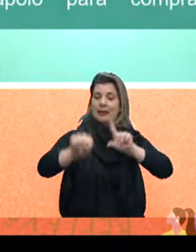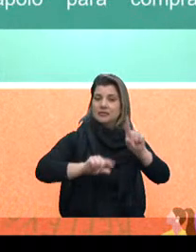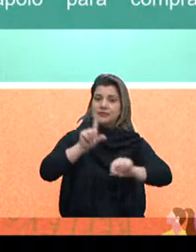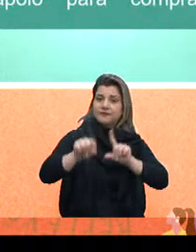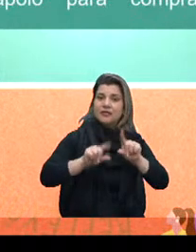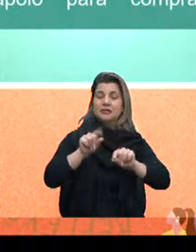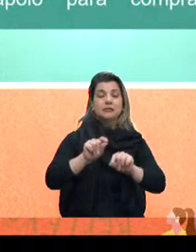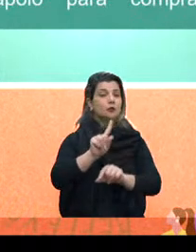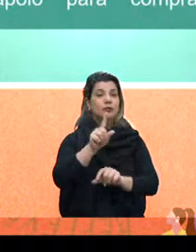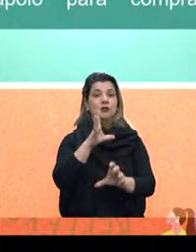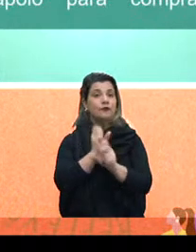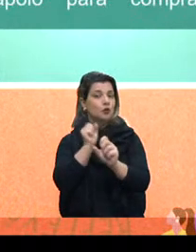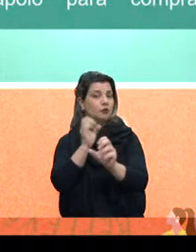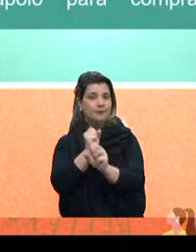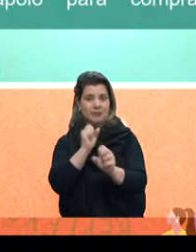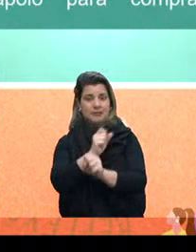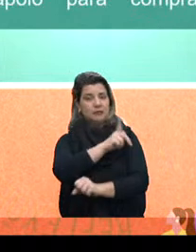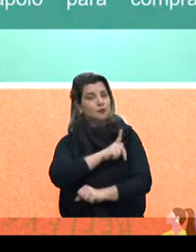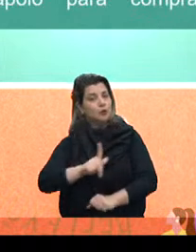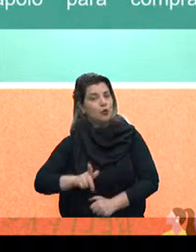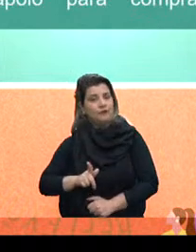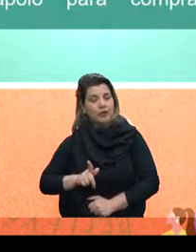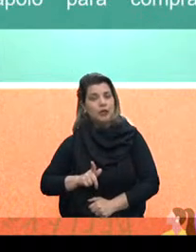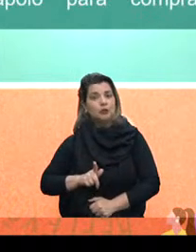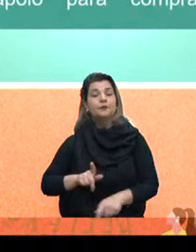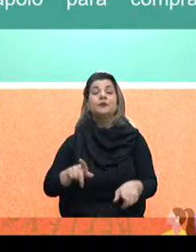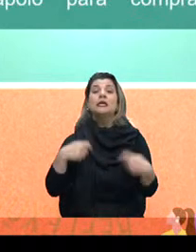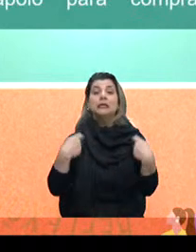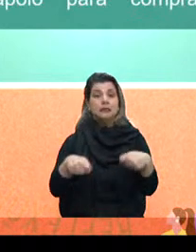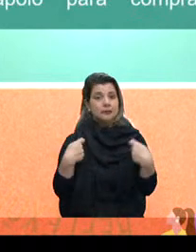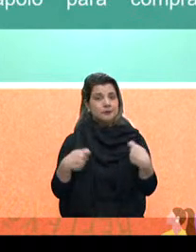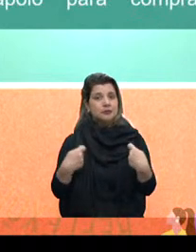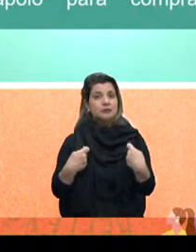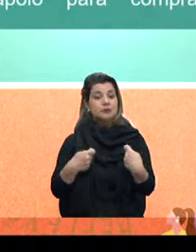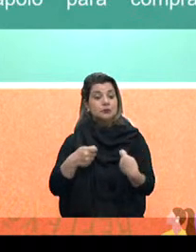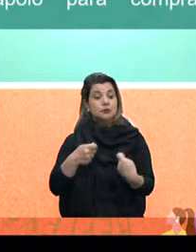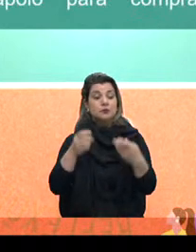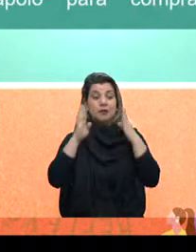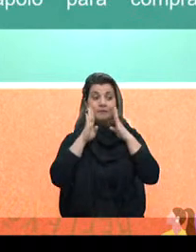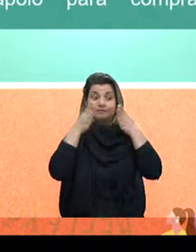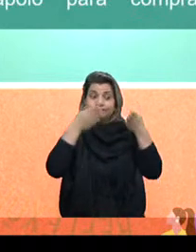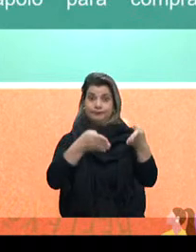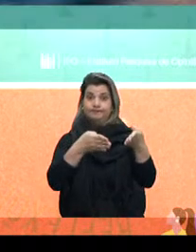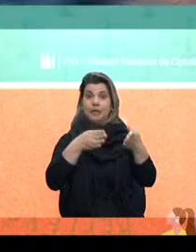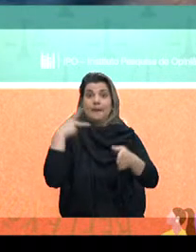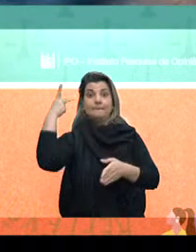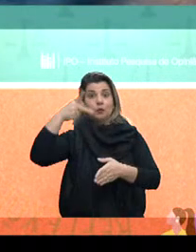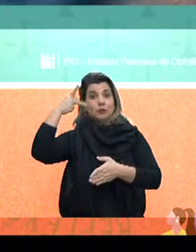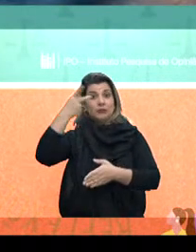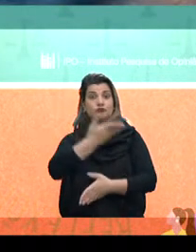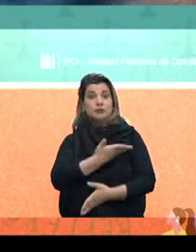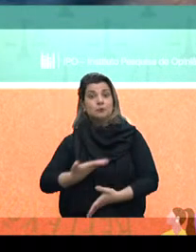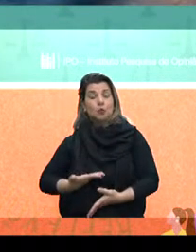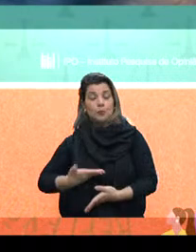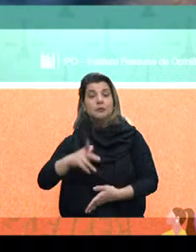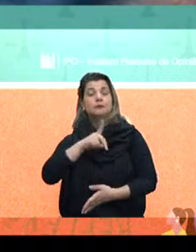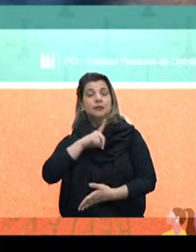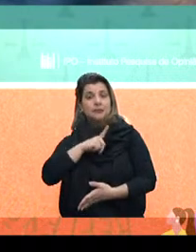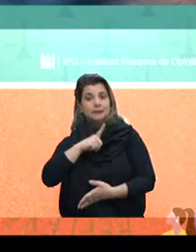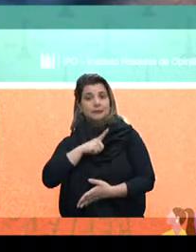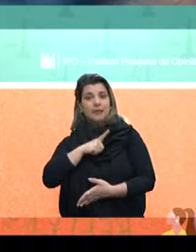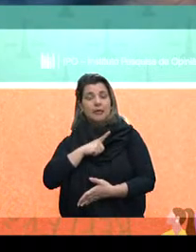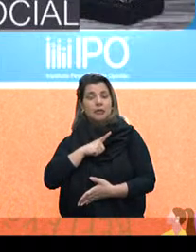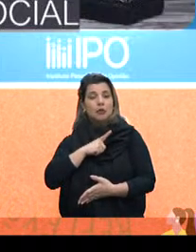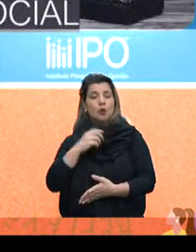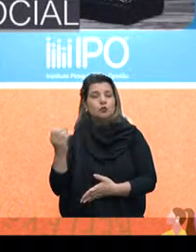não foi contabilizada pelos governos e que precisam ser observadas em políticas públicas para que haja um novo